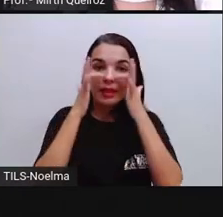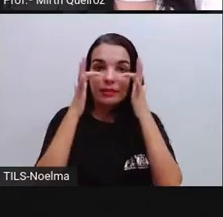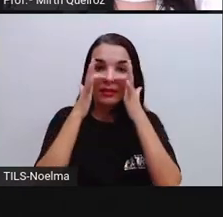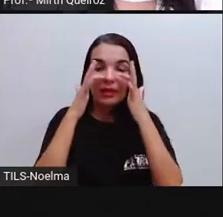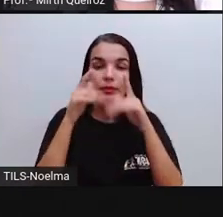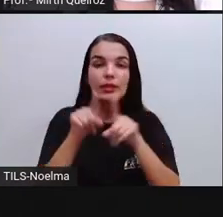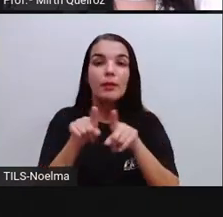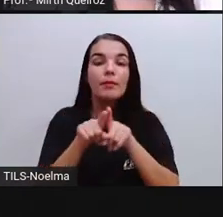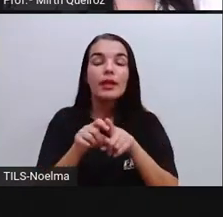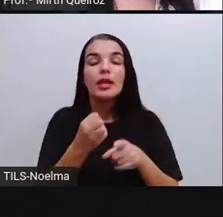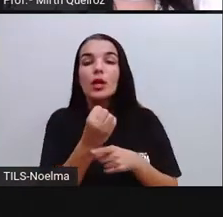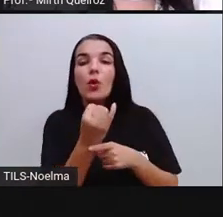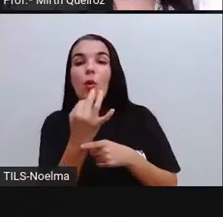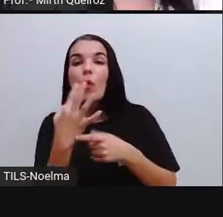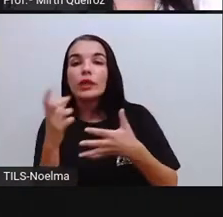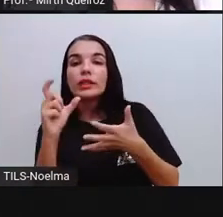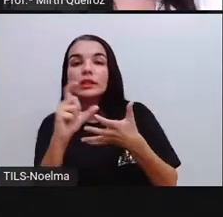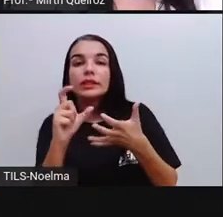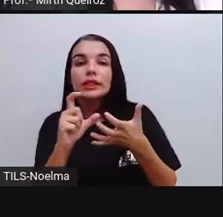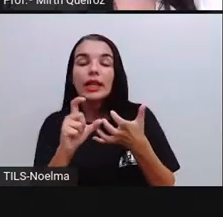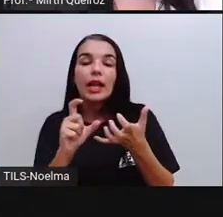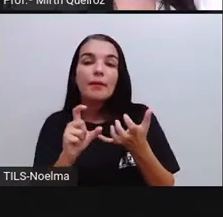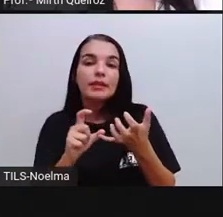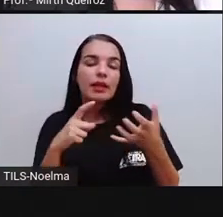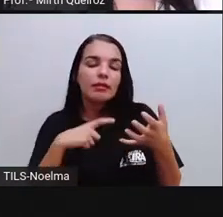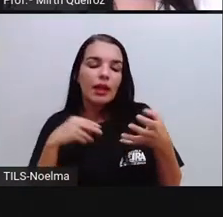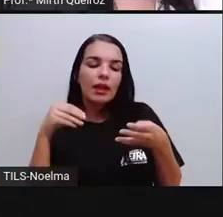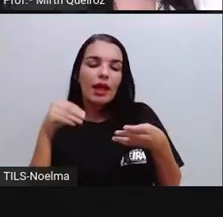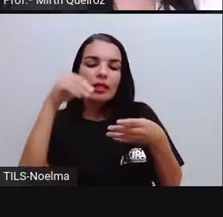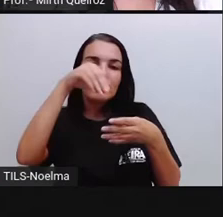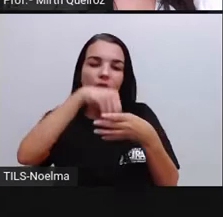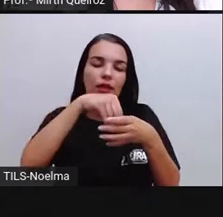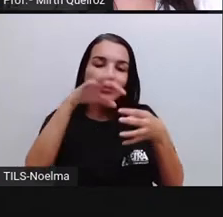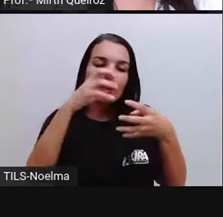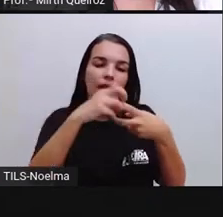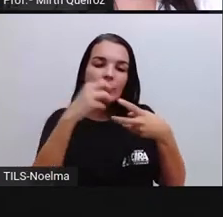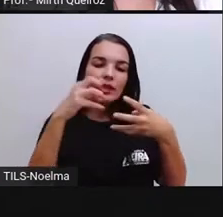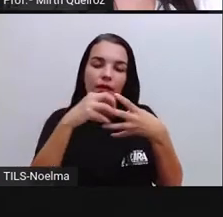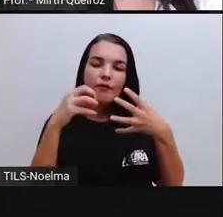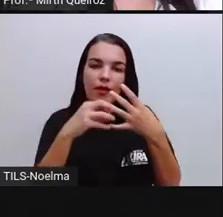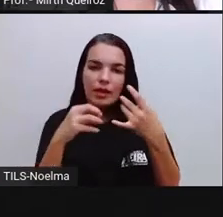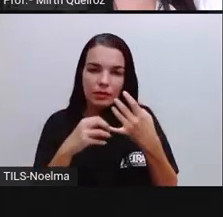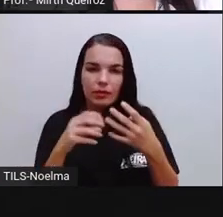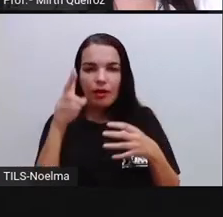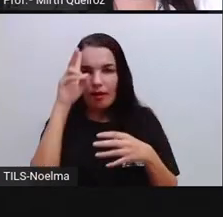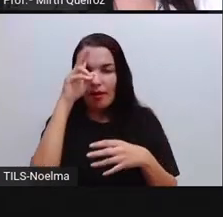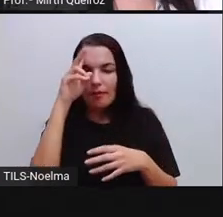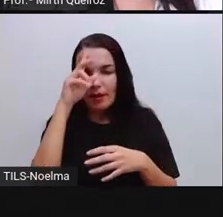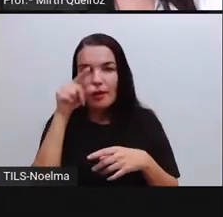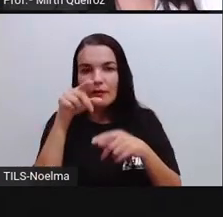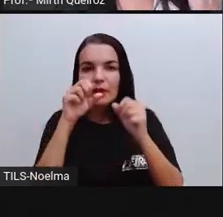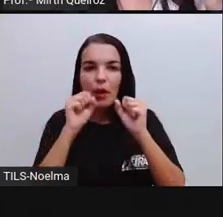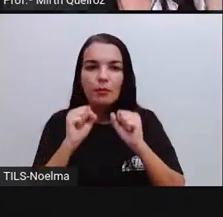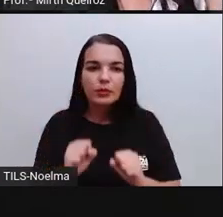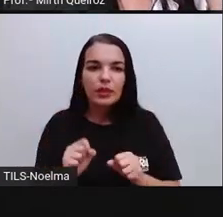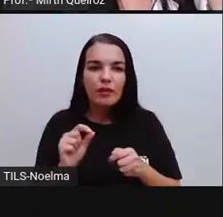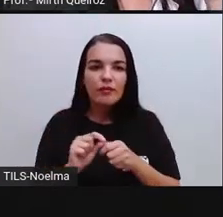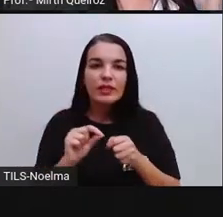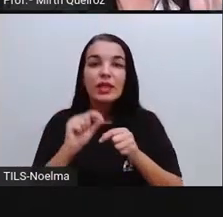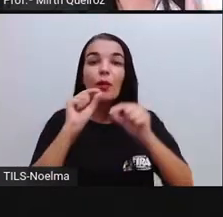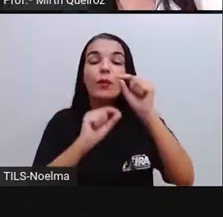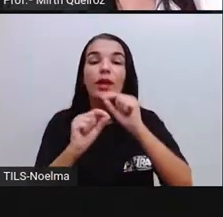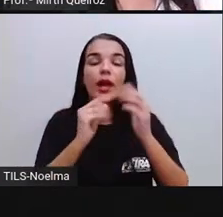quantidade de sílabas de cada verso, né? Como isso é mais complicado para vocês, eu falei para vocês tentarem